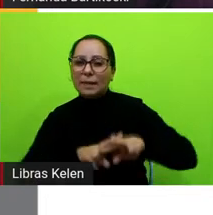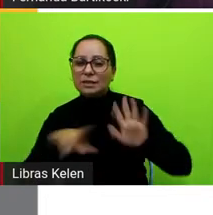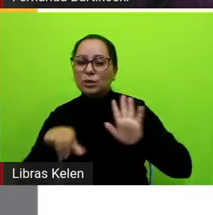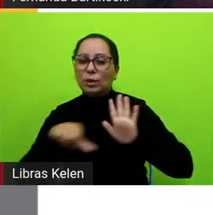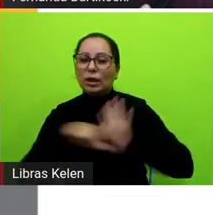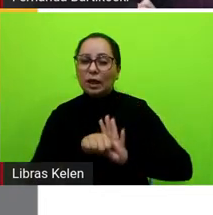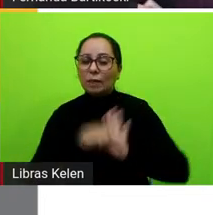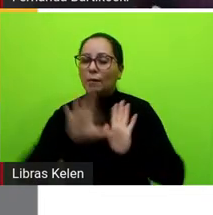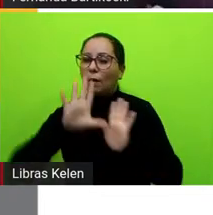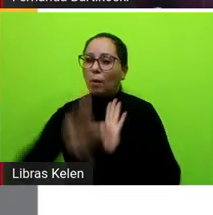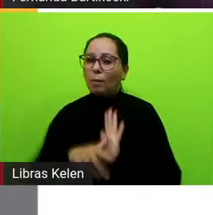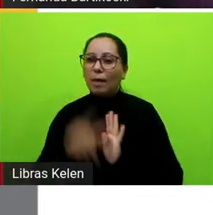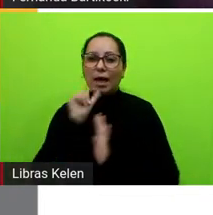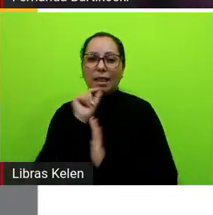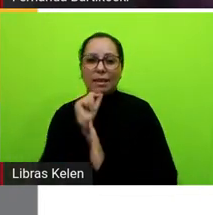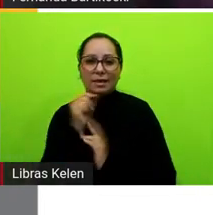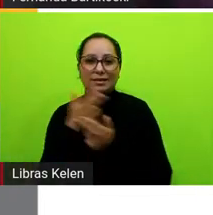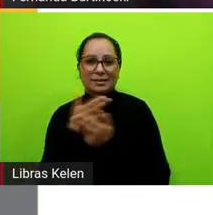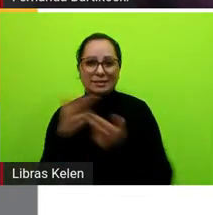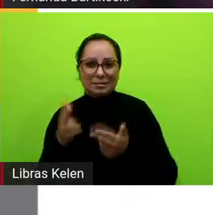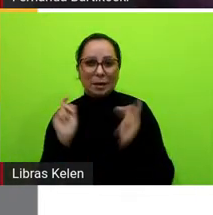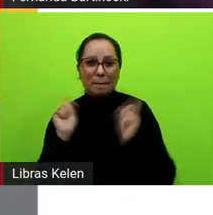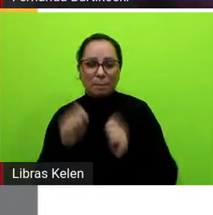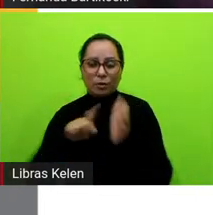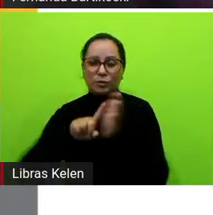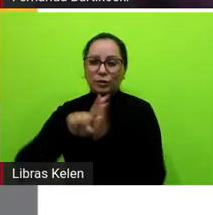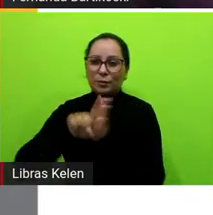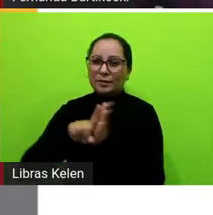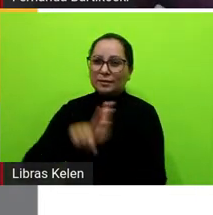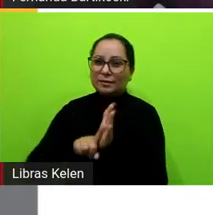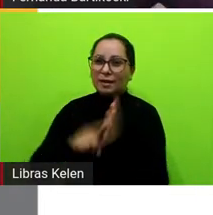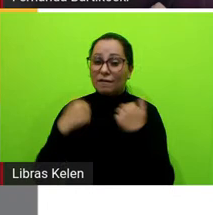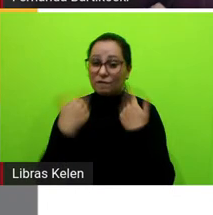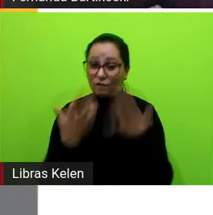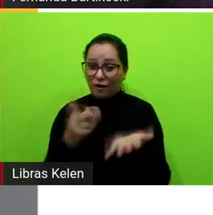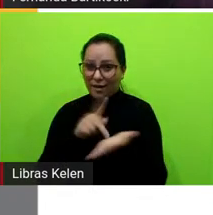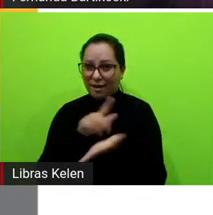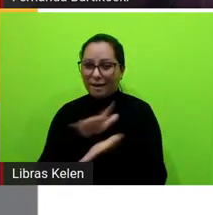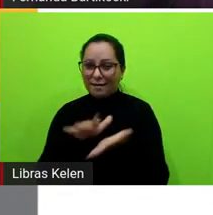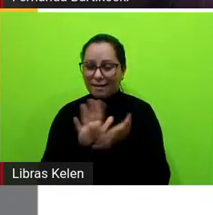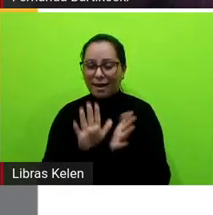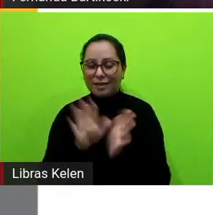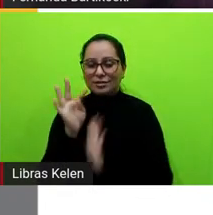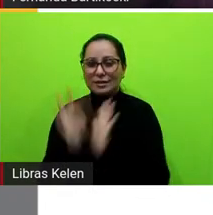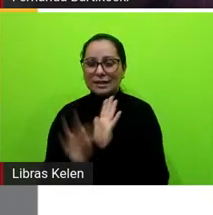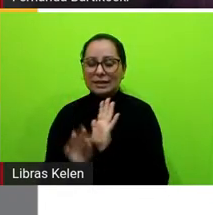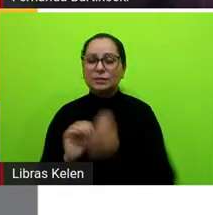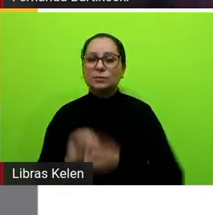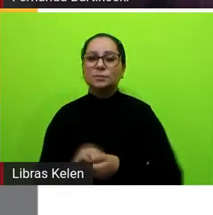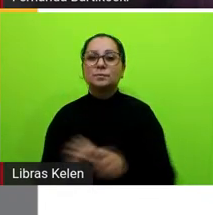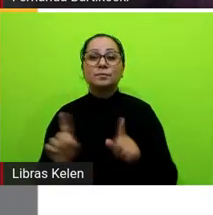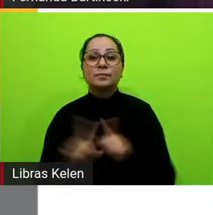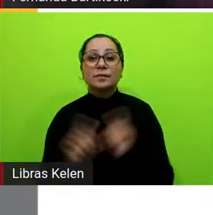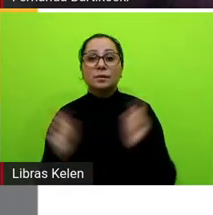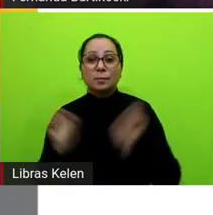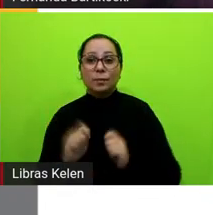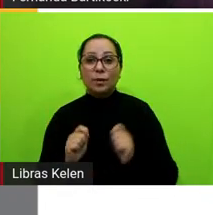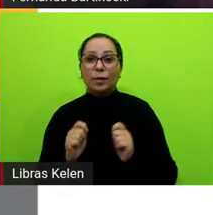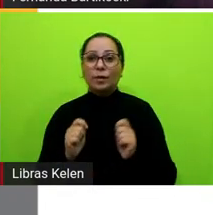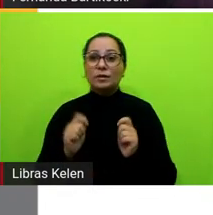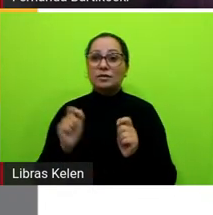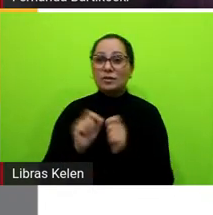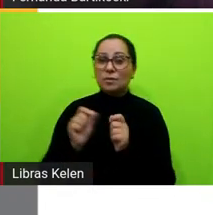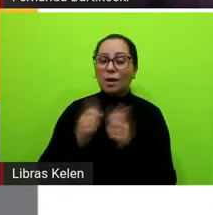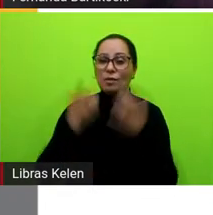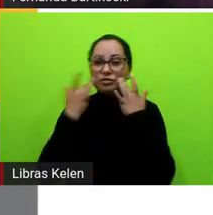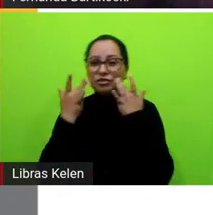galinhas né dá para pesquisar fora da realidade né do texto ela também diz que dá para encenar um júri dá para